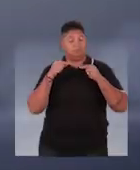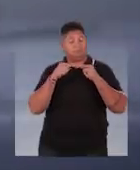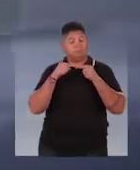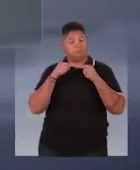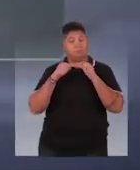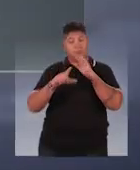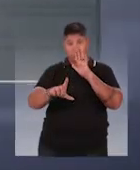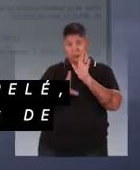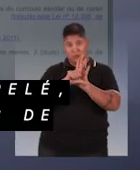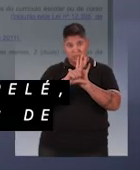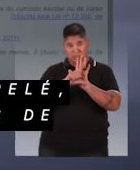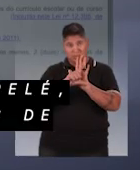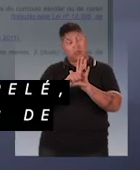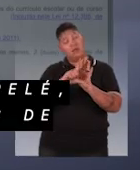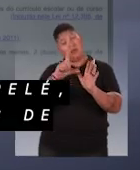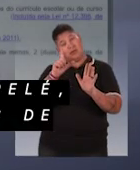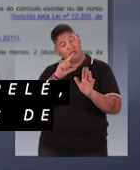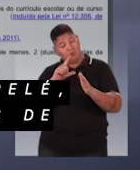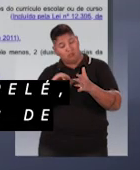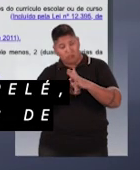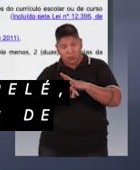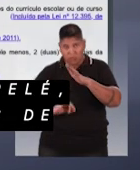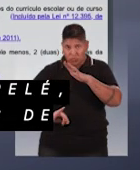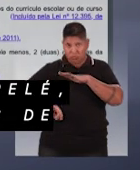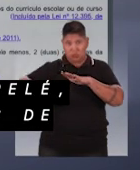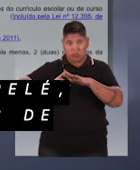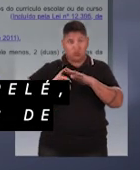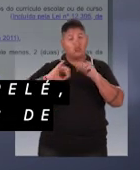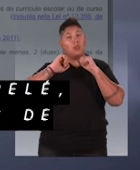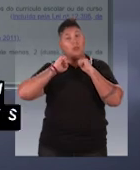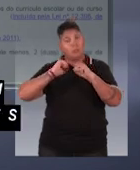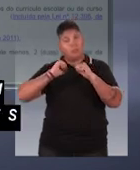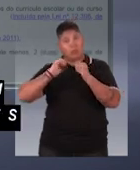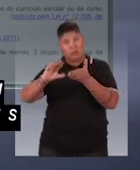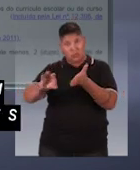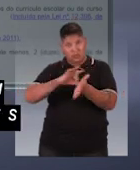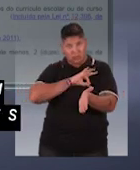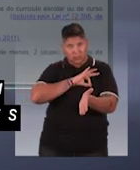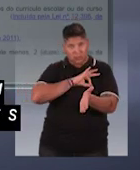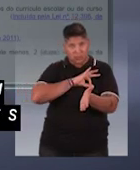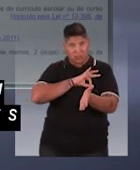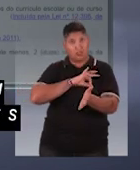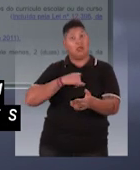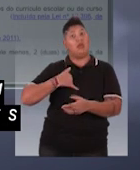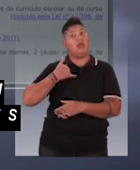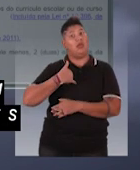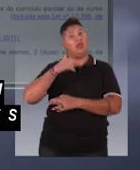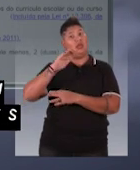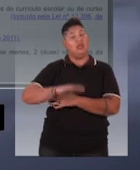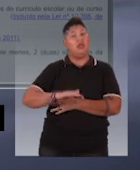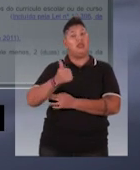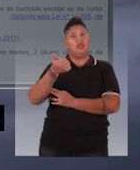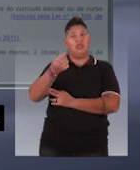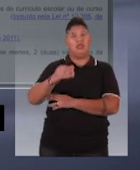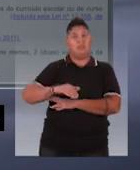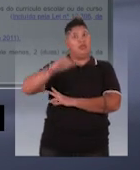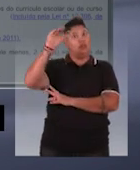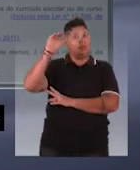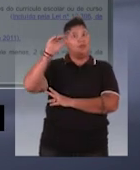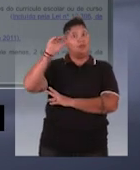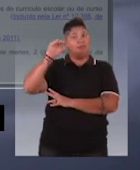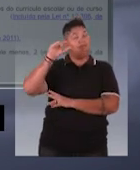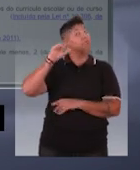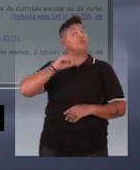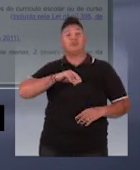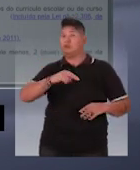De acordo com a lei Pelé, entidades formadoras de atletas só podem assinar com menores a partir dos 16 anos